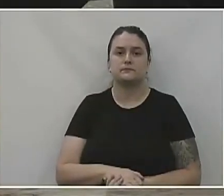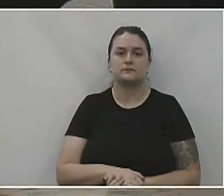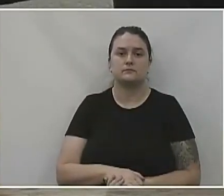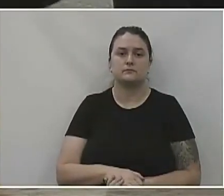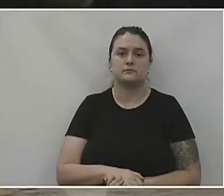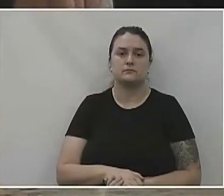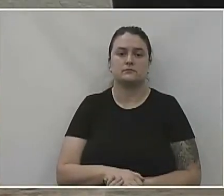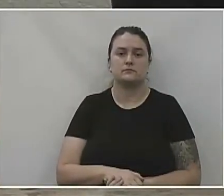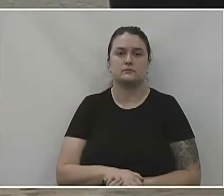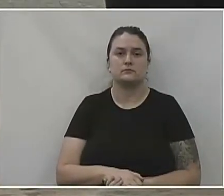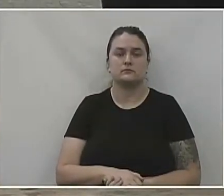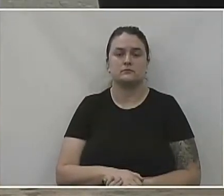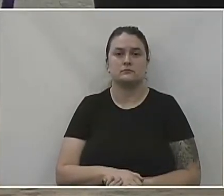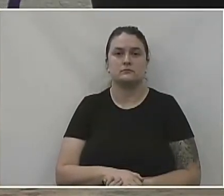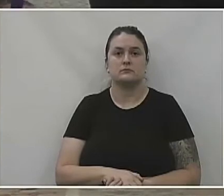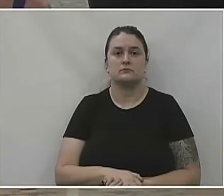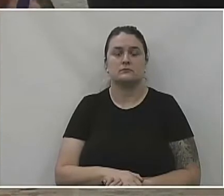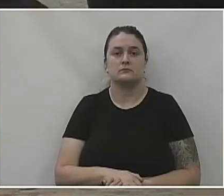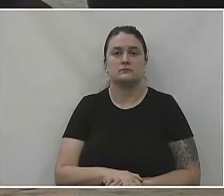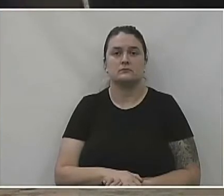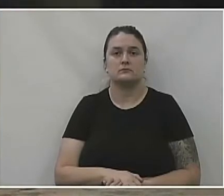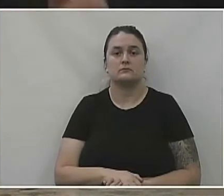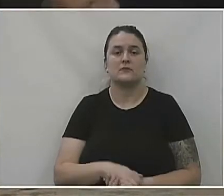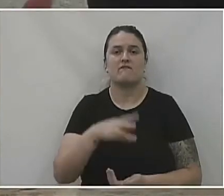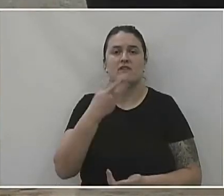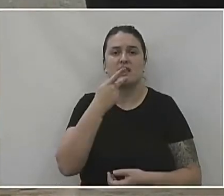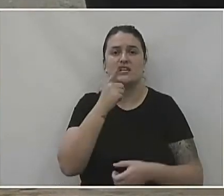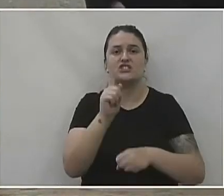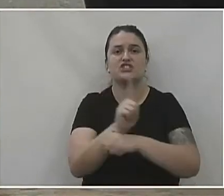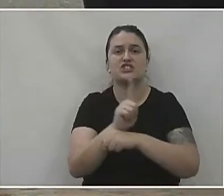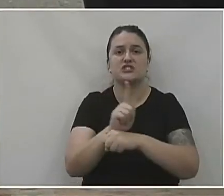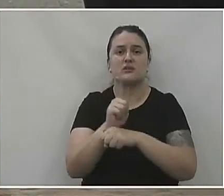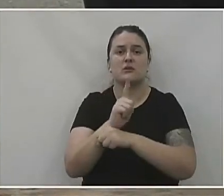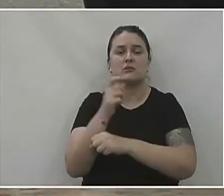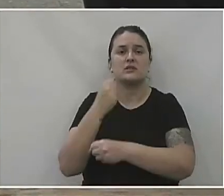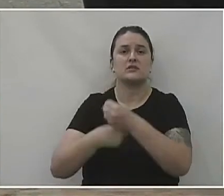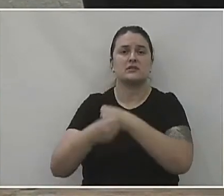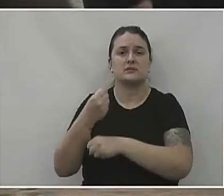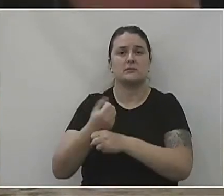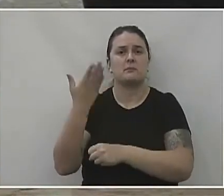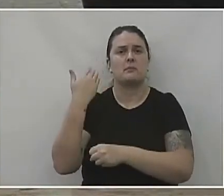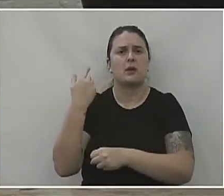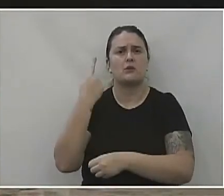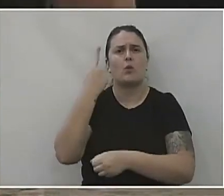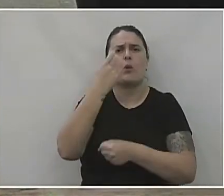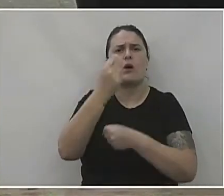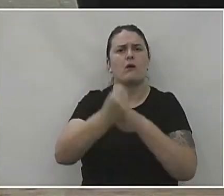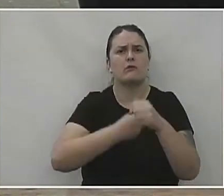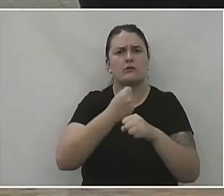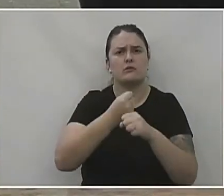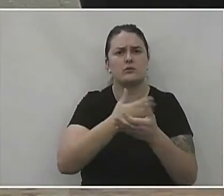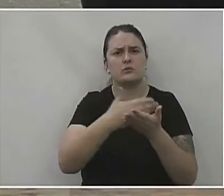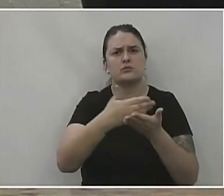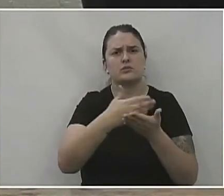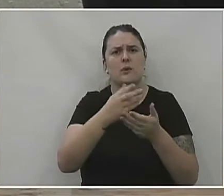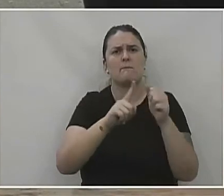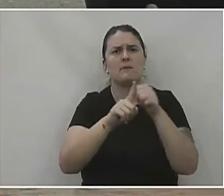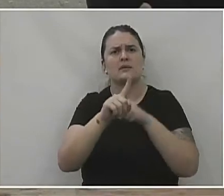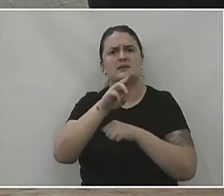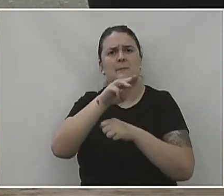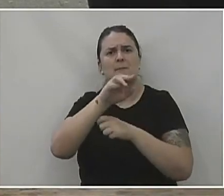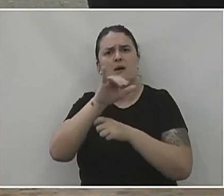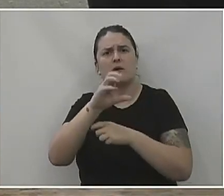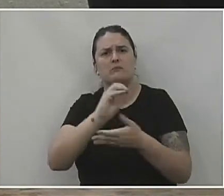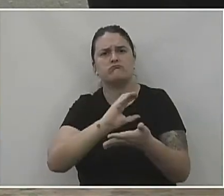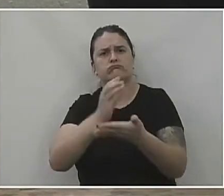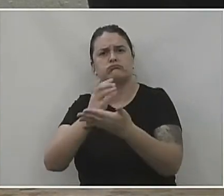que vocês estão fazendo nesse primeiro trimestre. estou questionando gestões anteriores, em um ano que começou a liberar as verbas em maio. Certo?